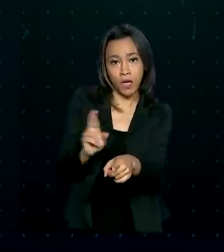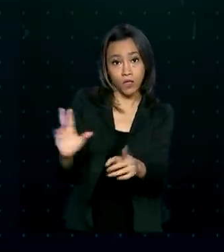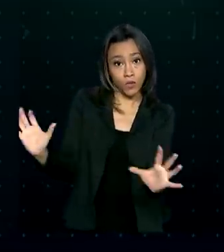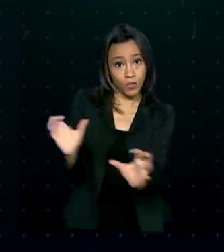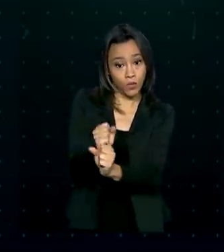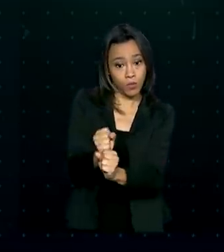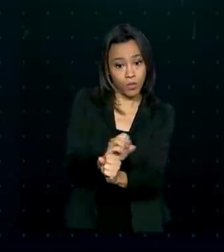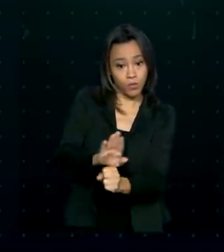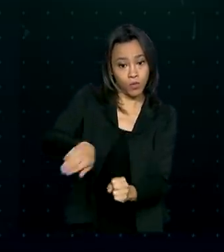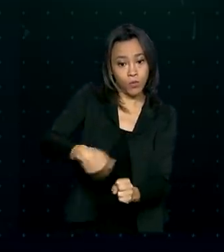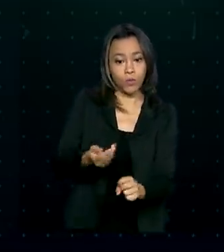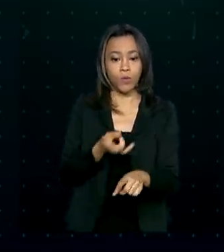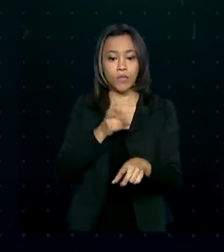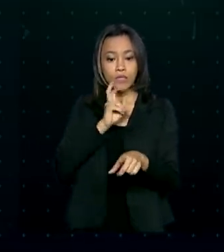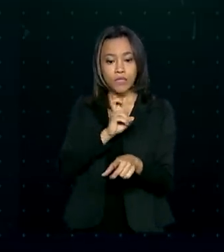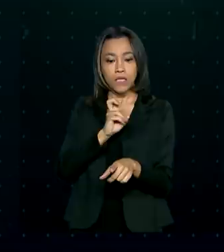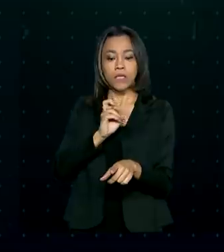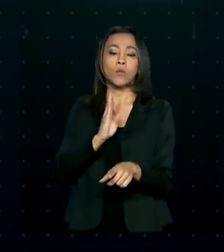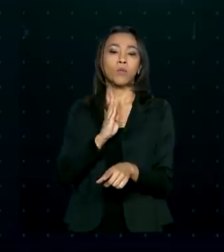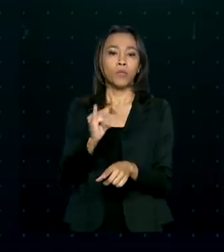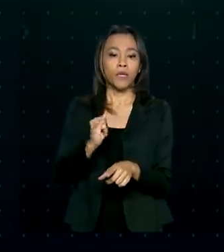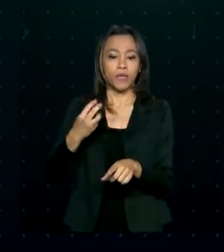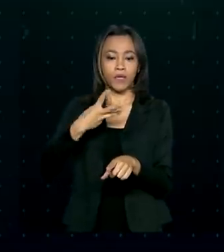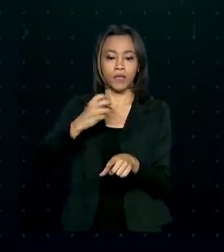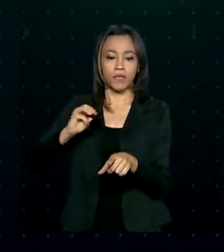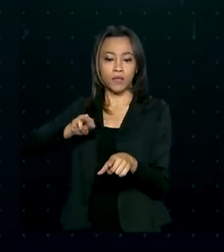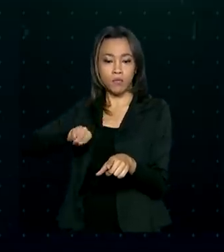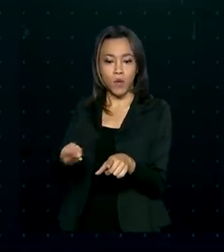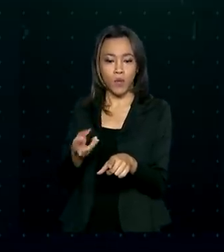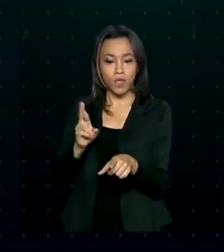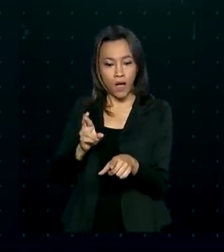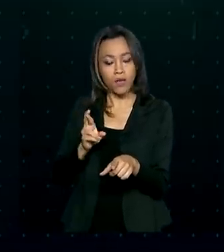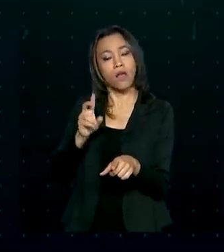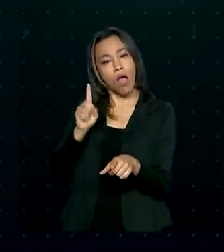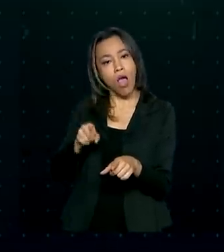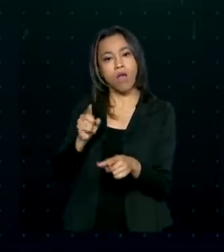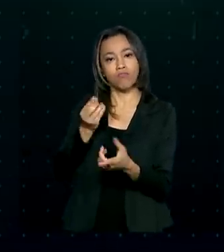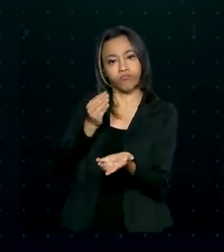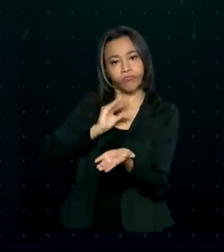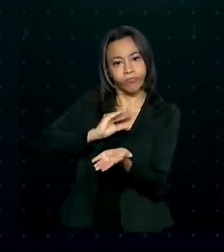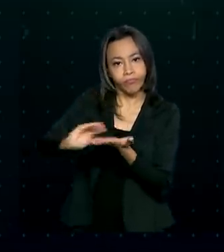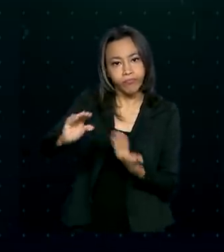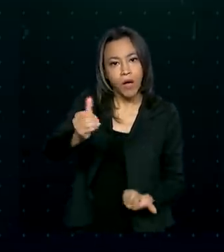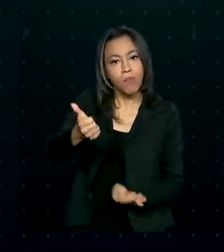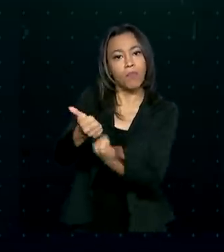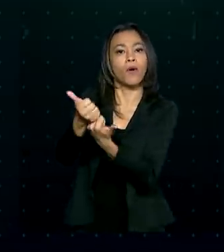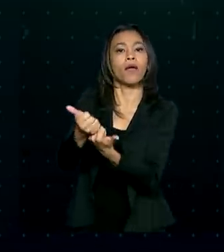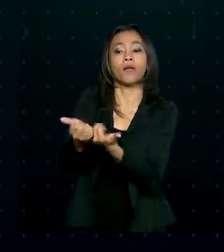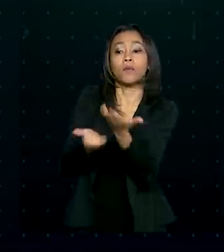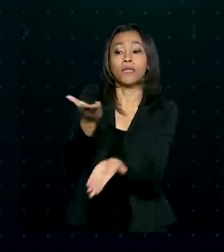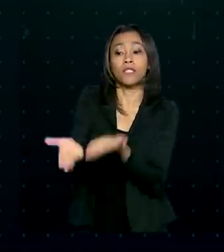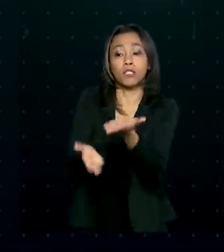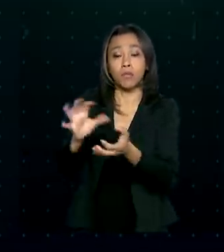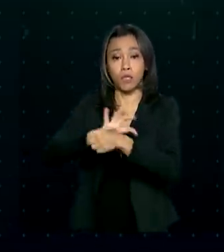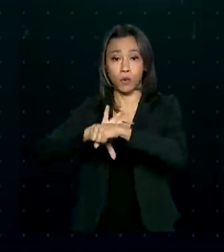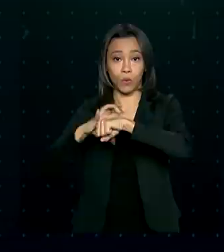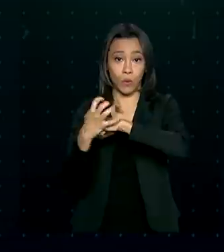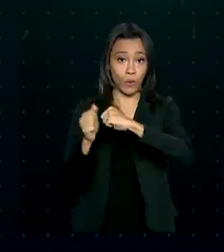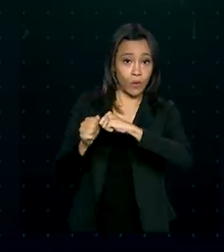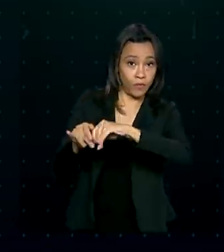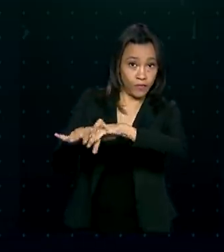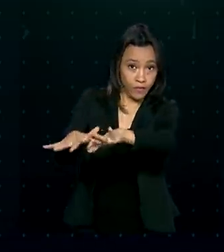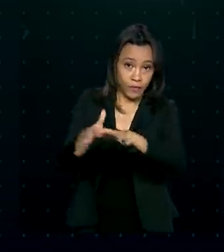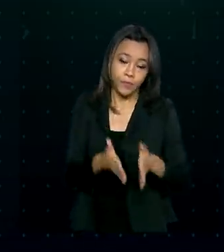Desse total, 5 bilhões e 300 milhões de reais foram especificamente para reforçar o atendimento por conta do coronavírus.